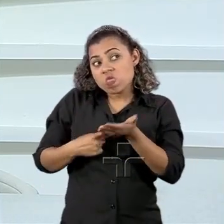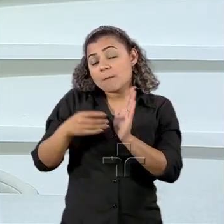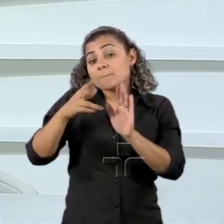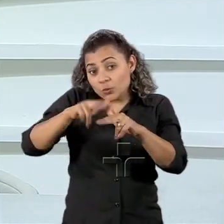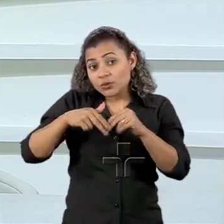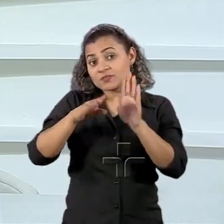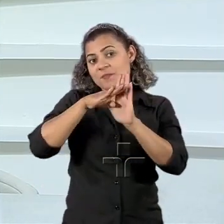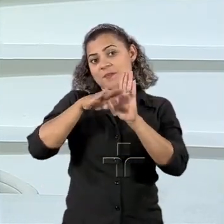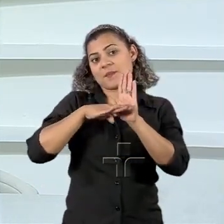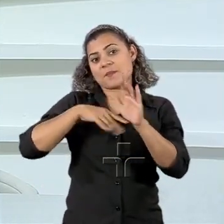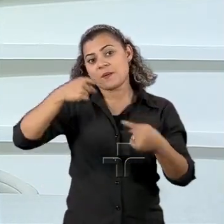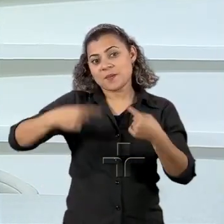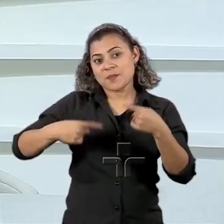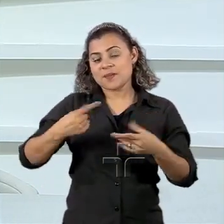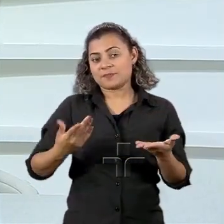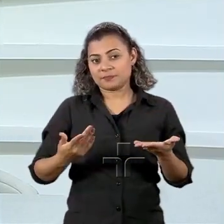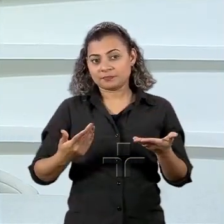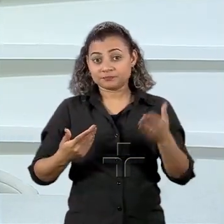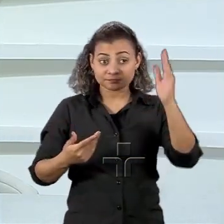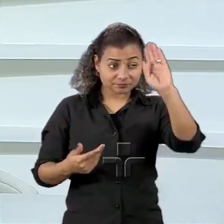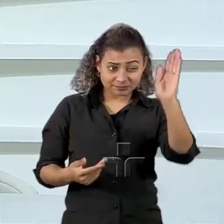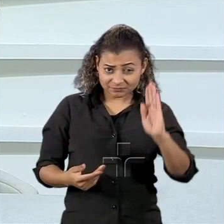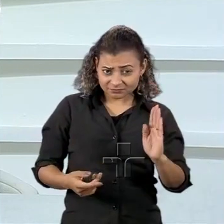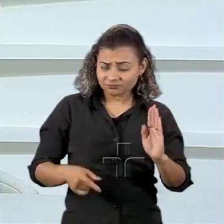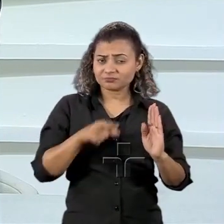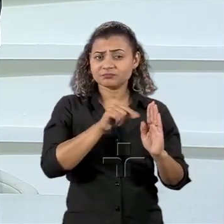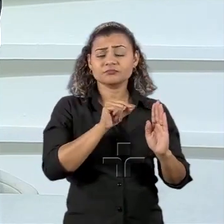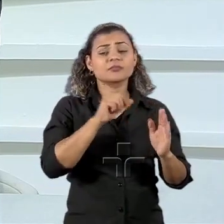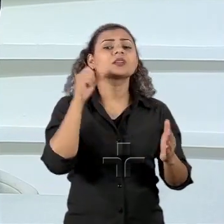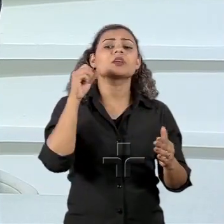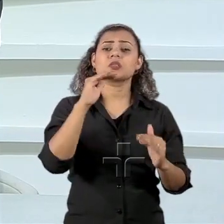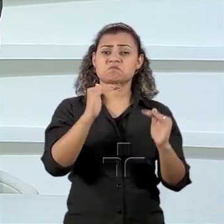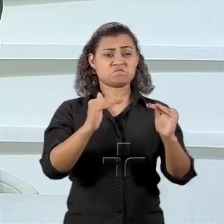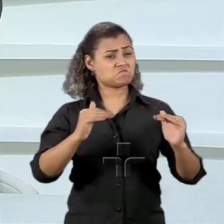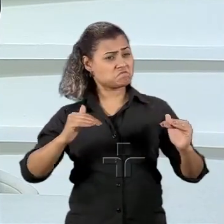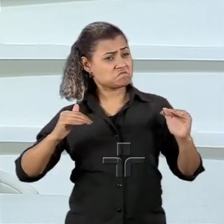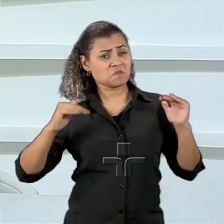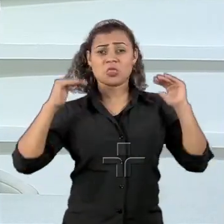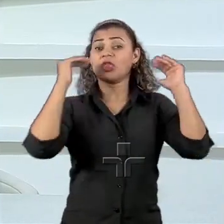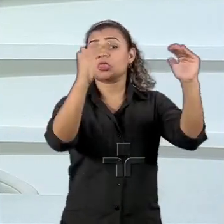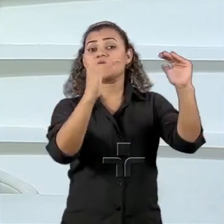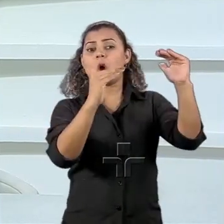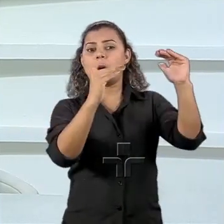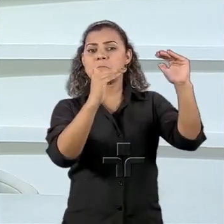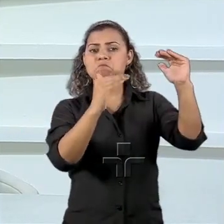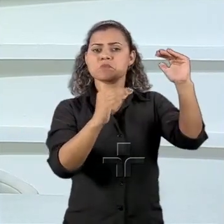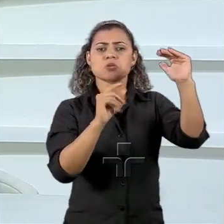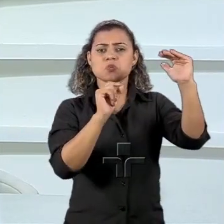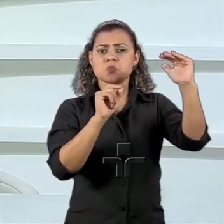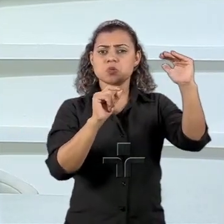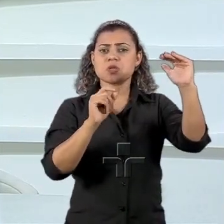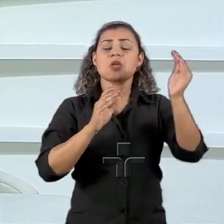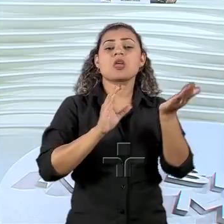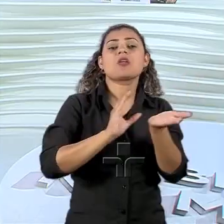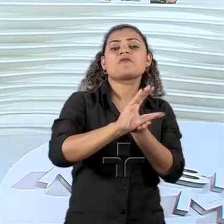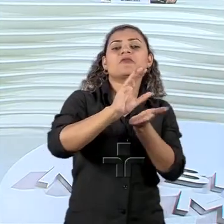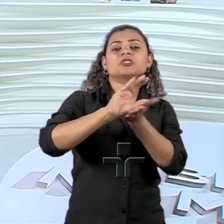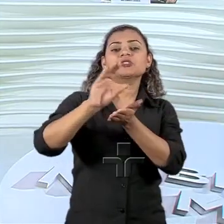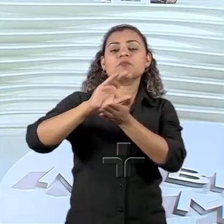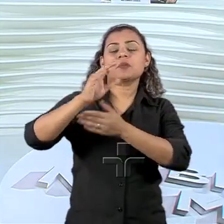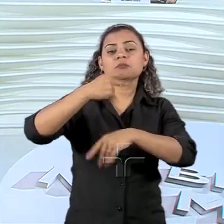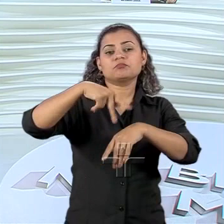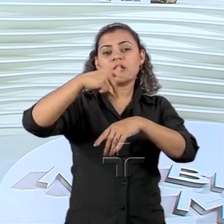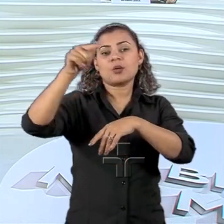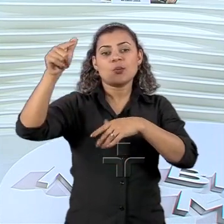que parece, para algumas pessoas que não acompanham, ele está no top dos países receptores de investimentos externos diretos.